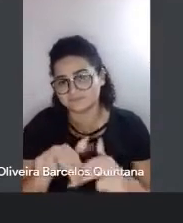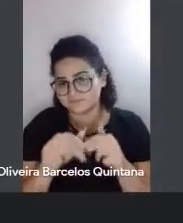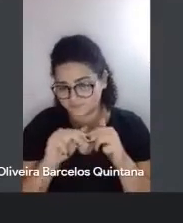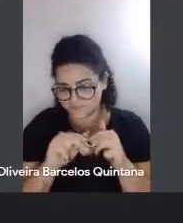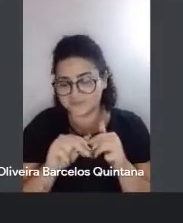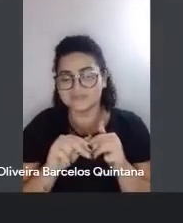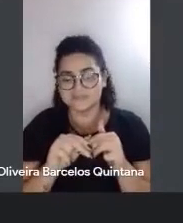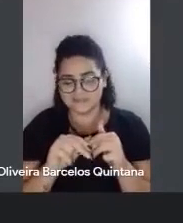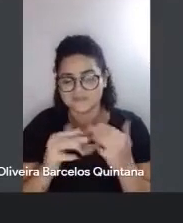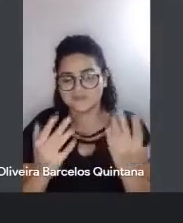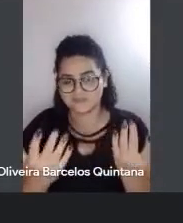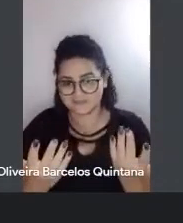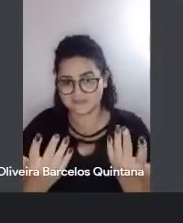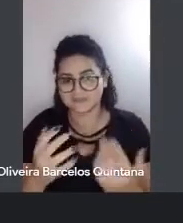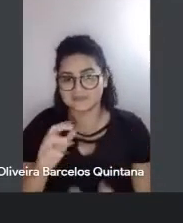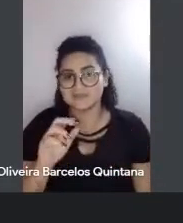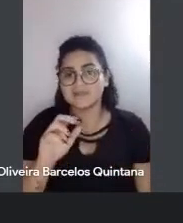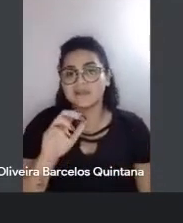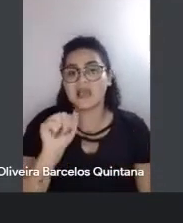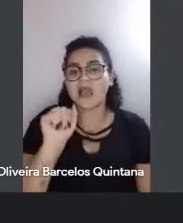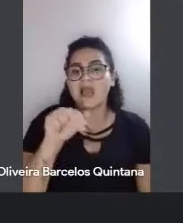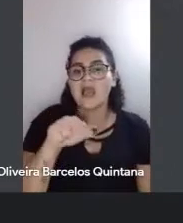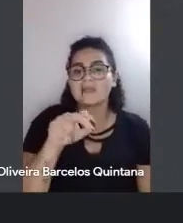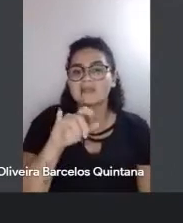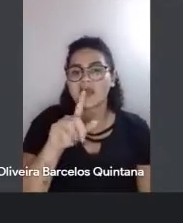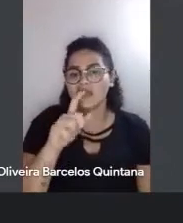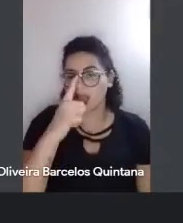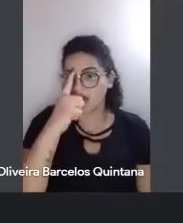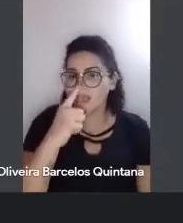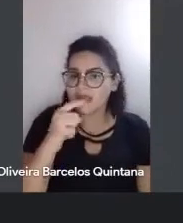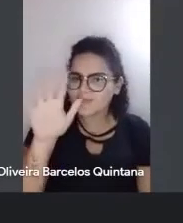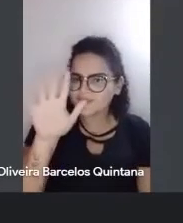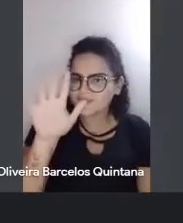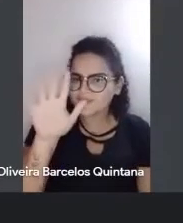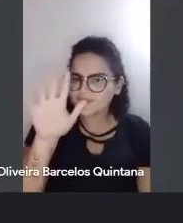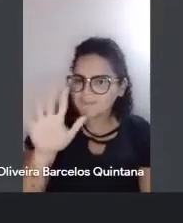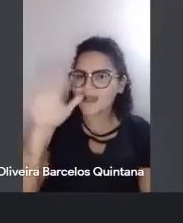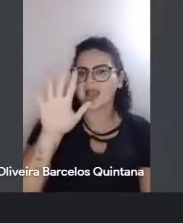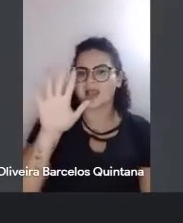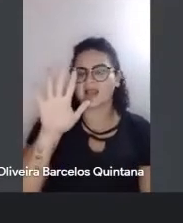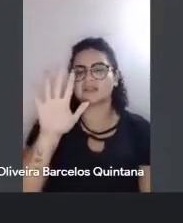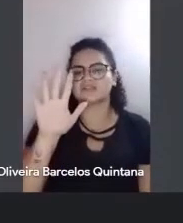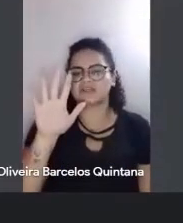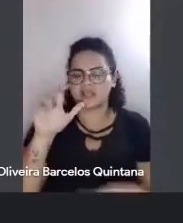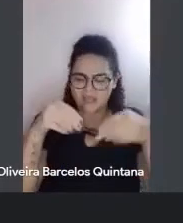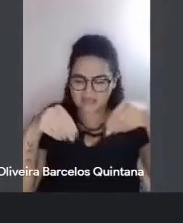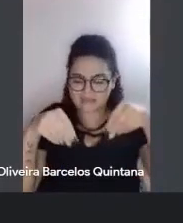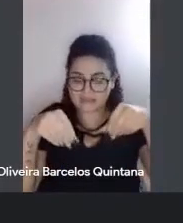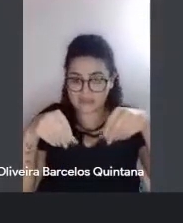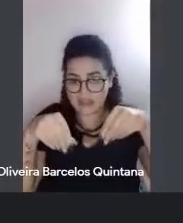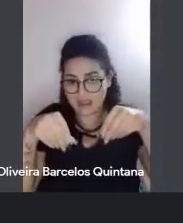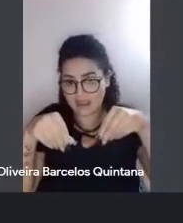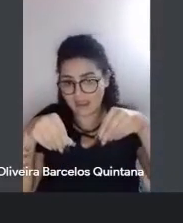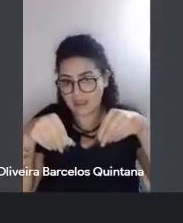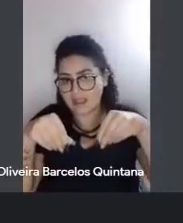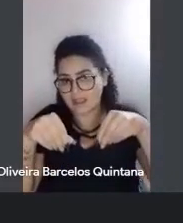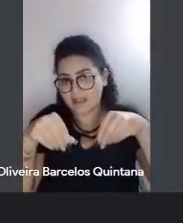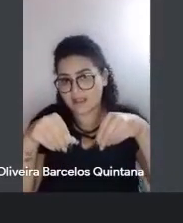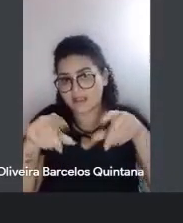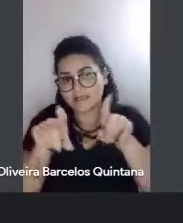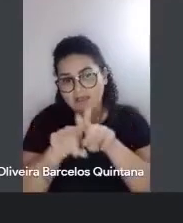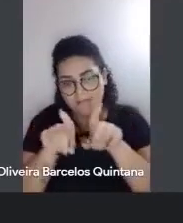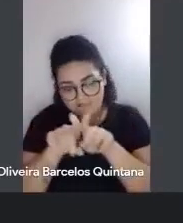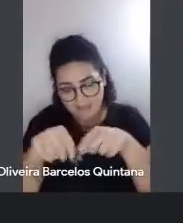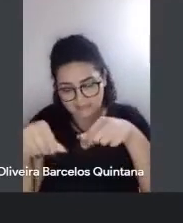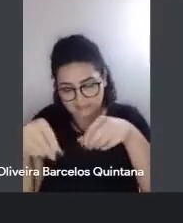Bacaner, Maneli, aí me evocou aquela imagem que o Euclides traz também da terra, quer dizer, traz da terra